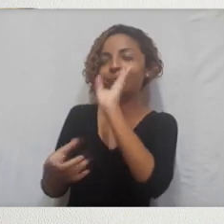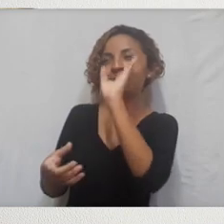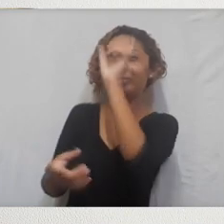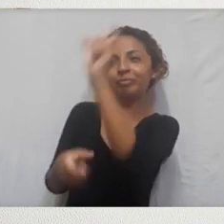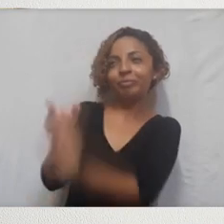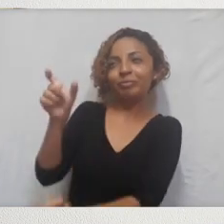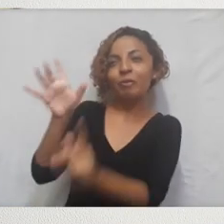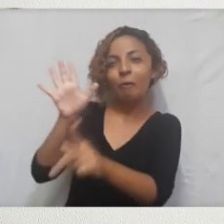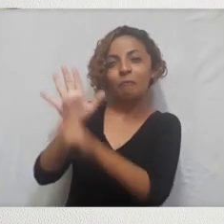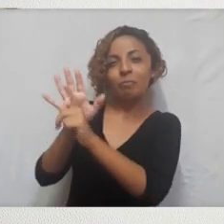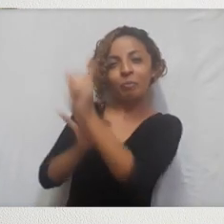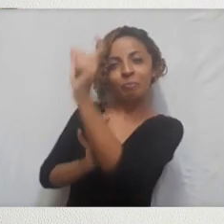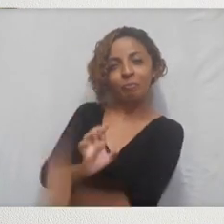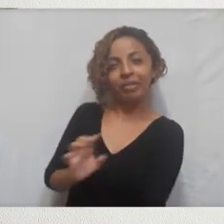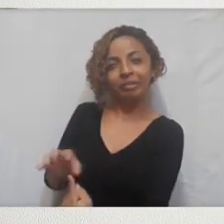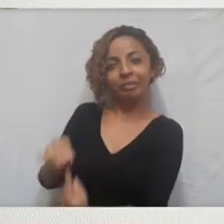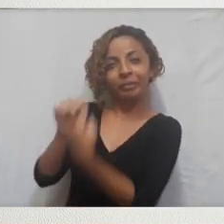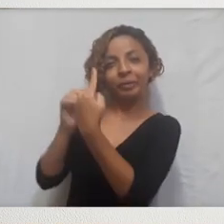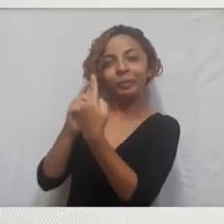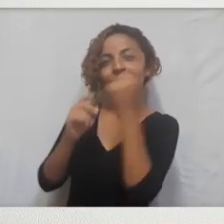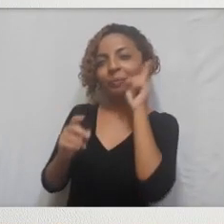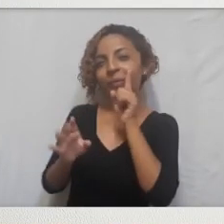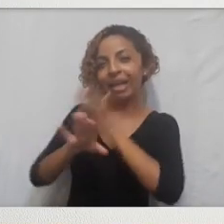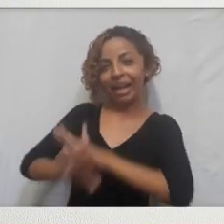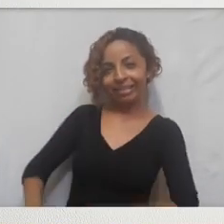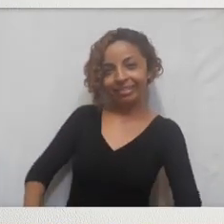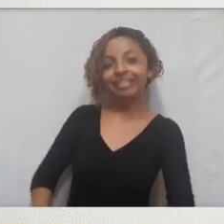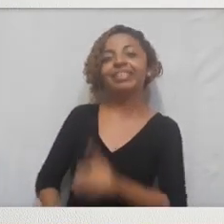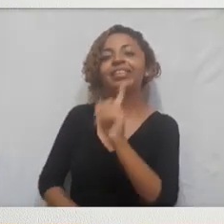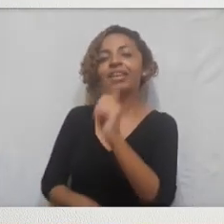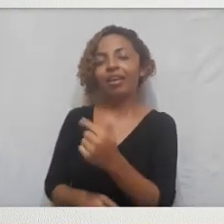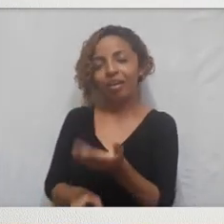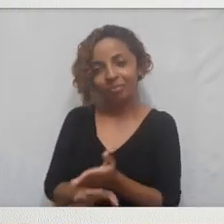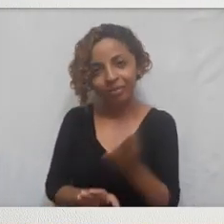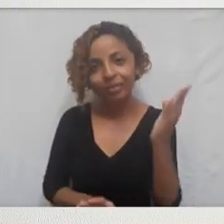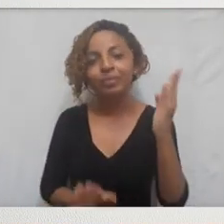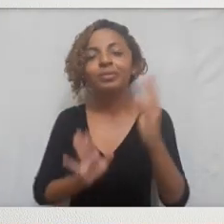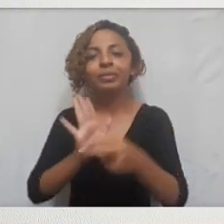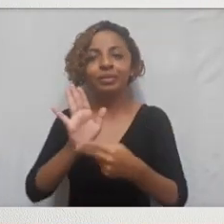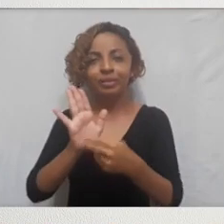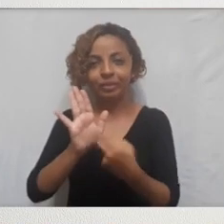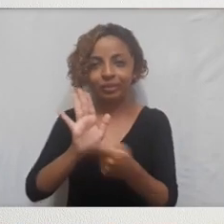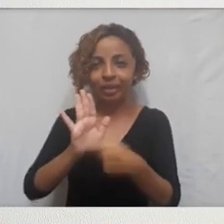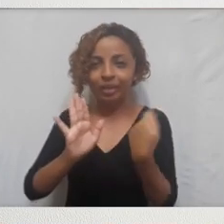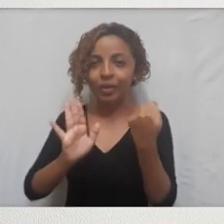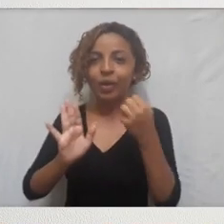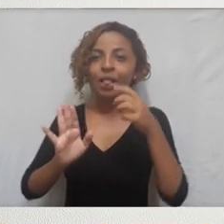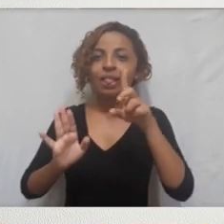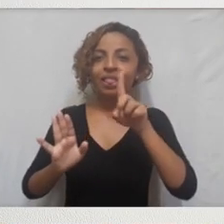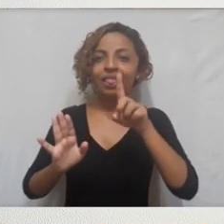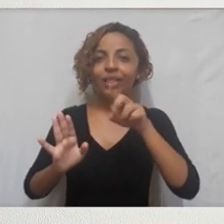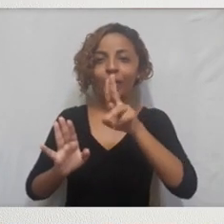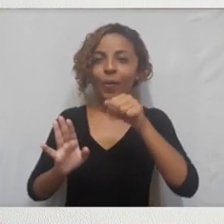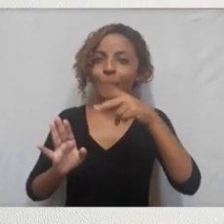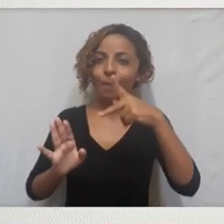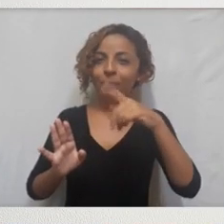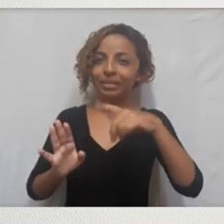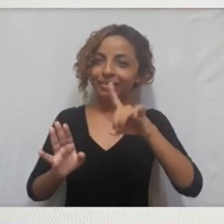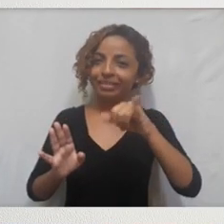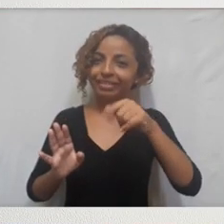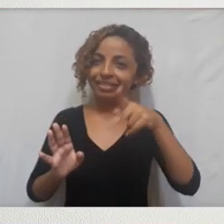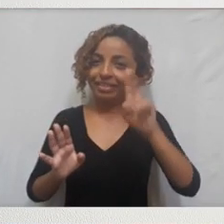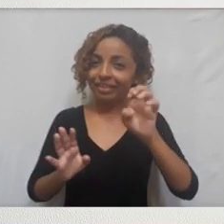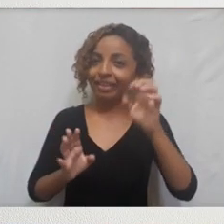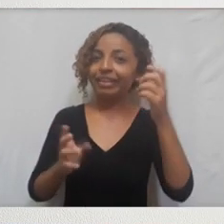e o Updike, ele se utiliza muito, como eu falei no início do vídeo, dessa perspectiva. E, principalmente, também, de uma